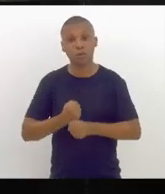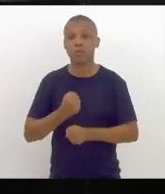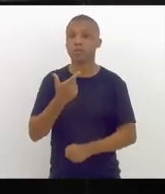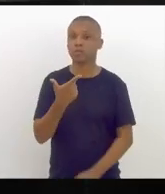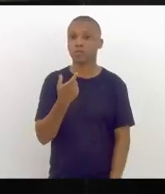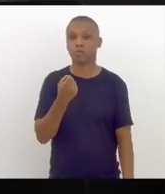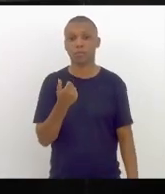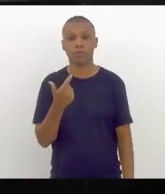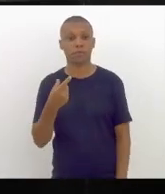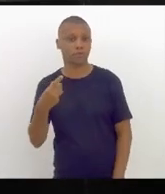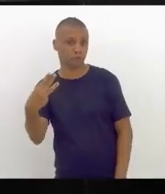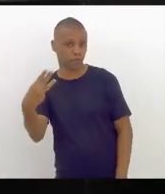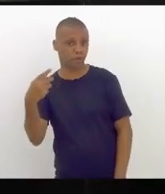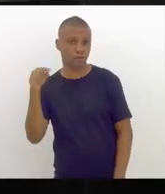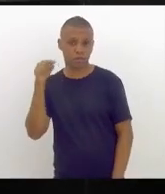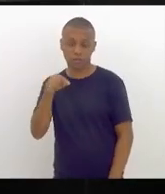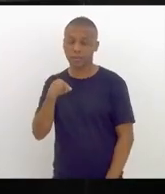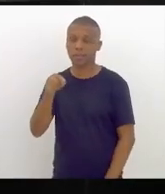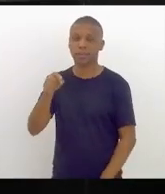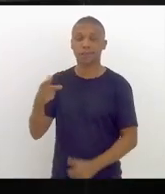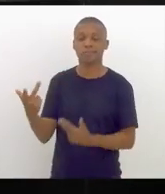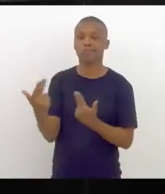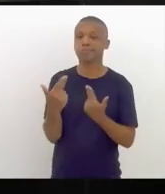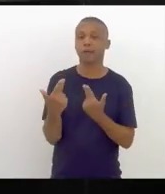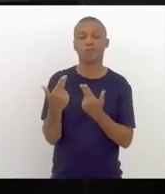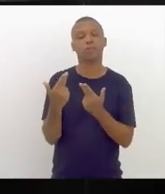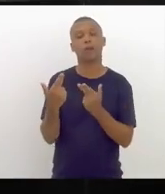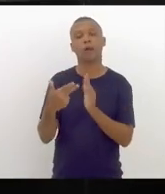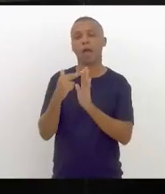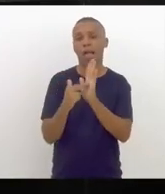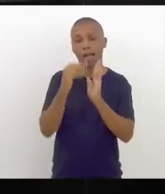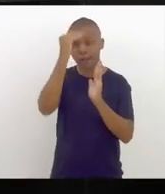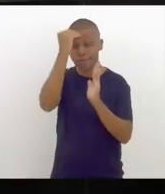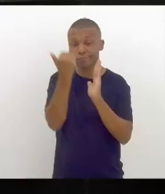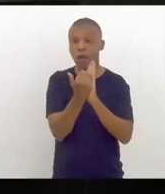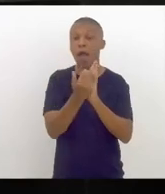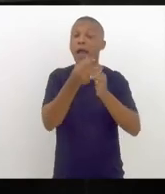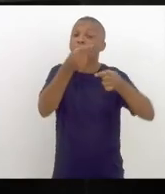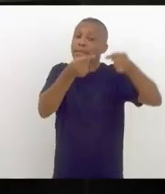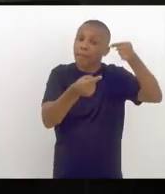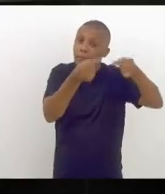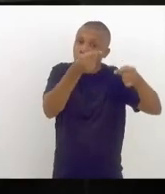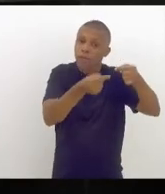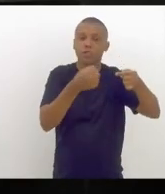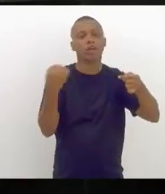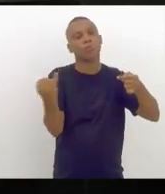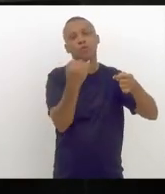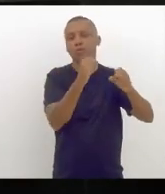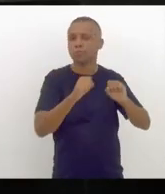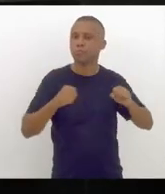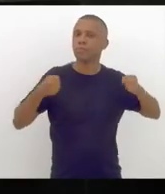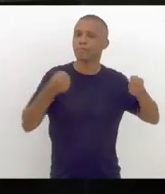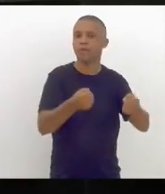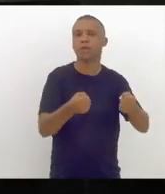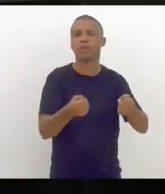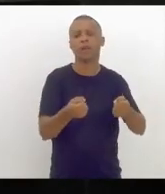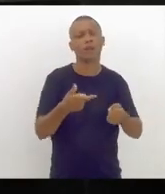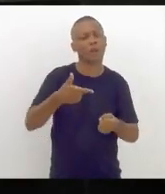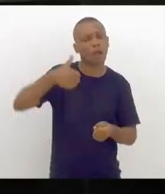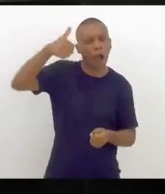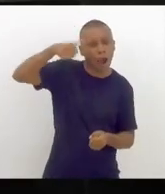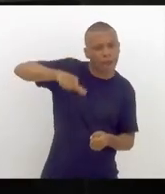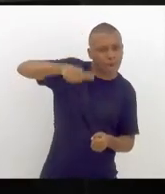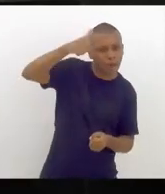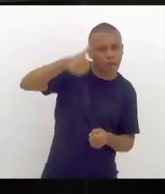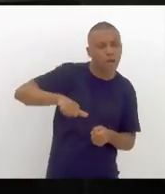dentro desse mesmo ritmo, dessa defesa, dessas políticas importantes, e observando todo